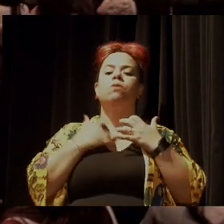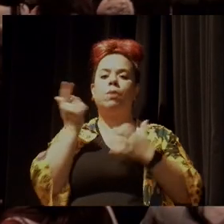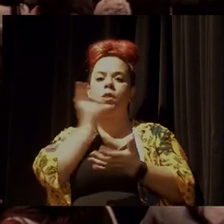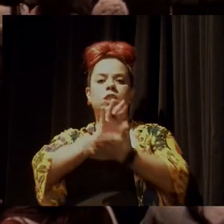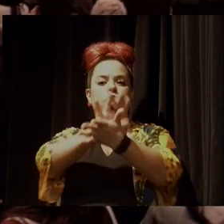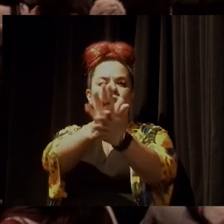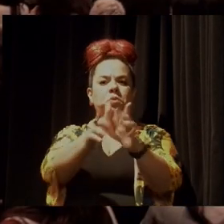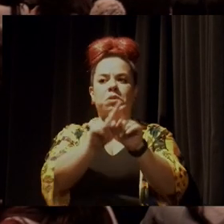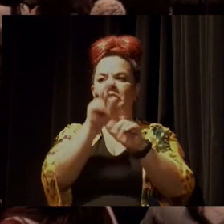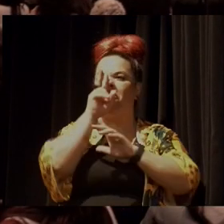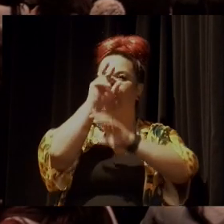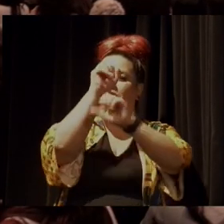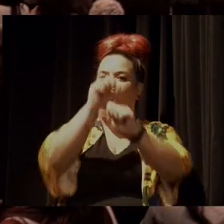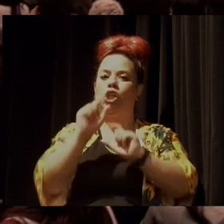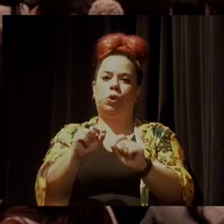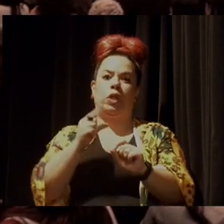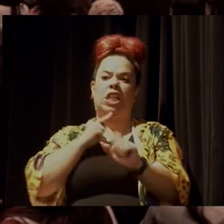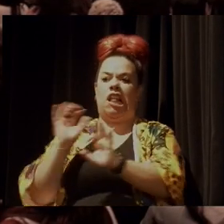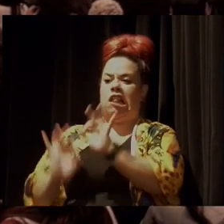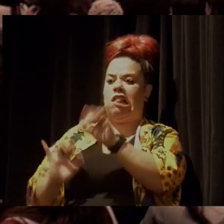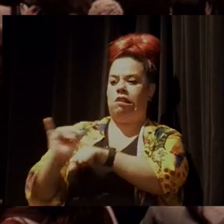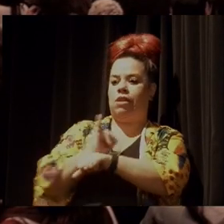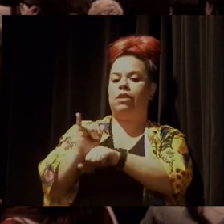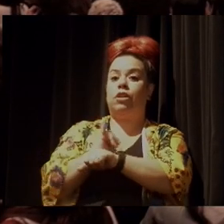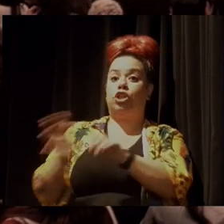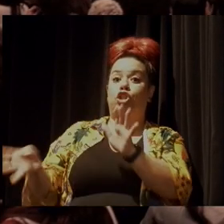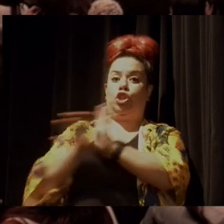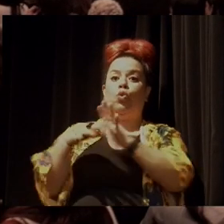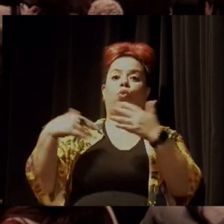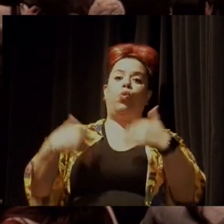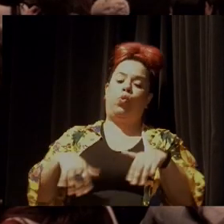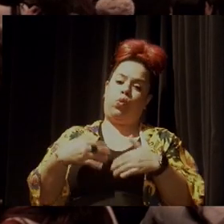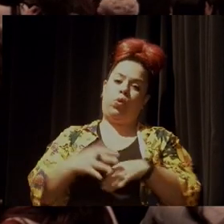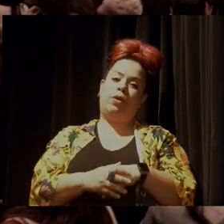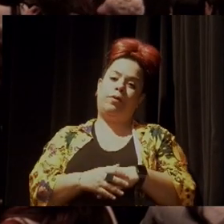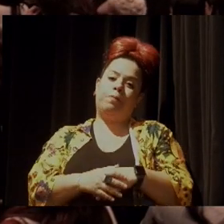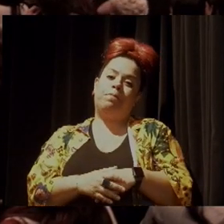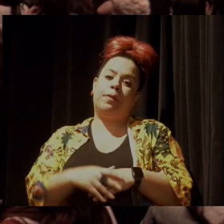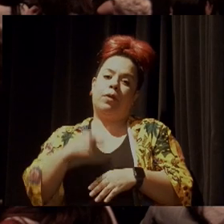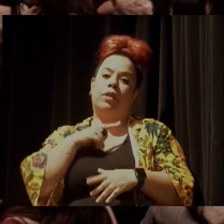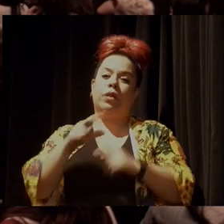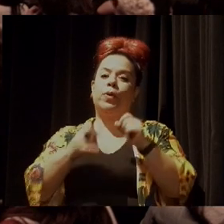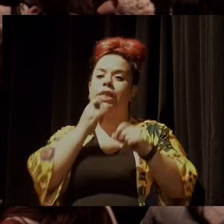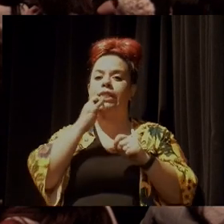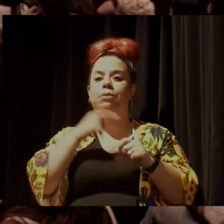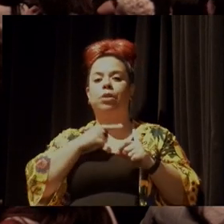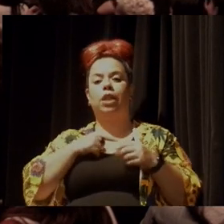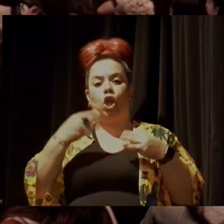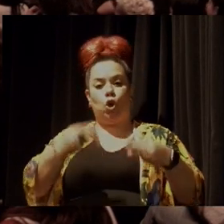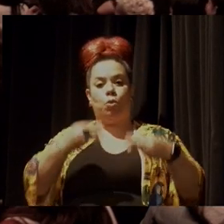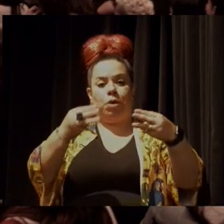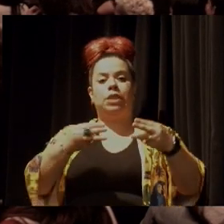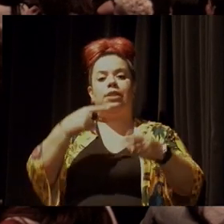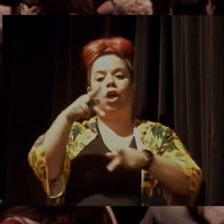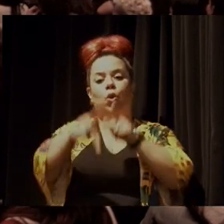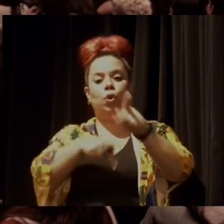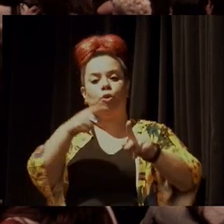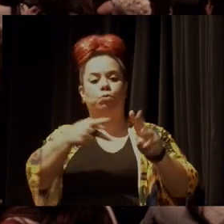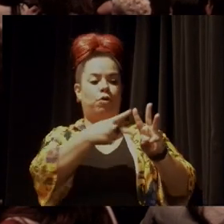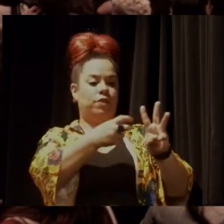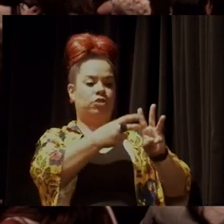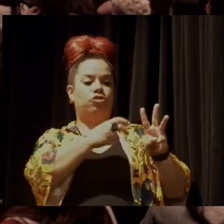com tanta força, com tanto planejamento quanto chegou. E aí é o esvaziamento do Ministério dos Povos Indígenas, é o